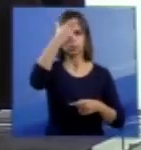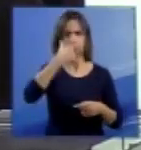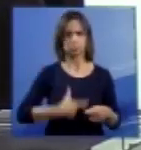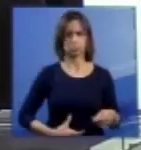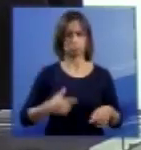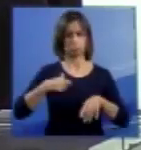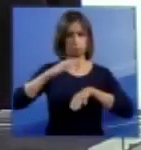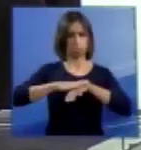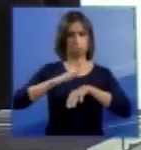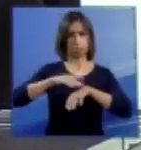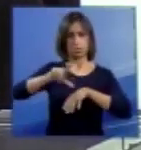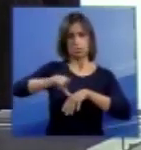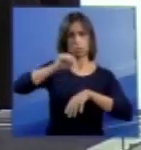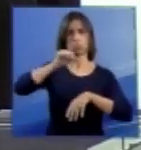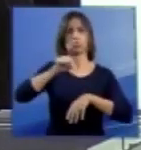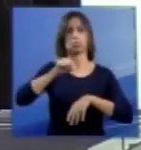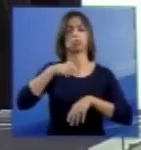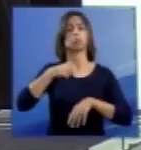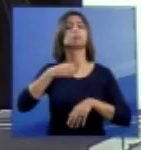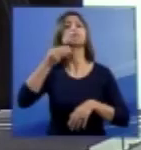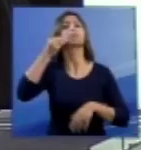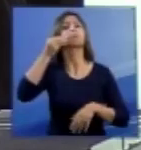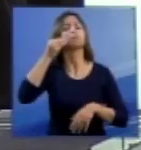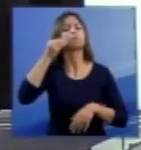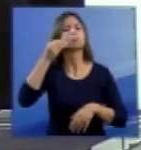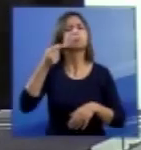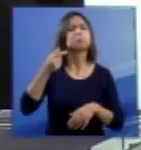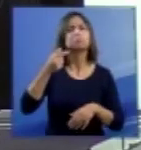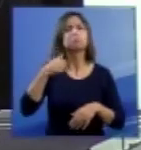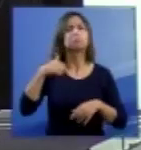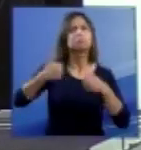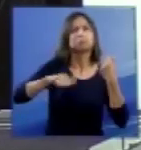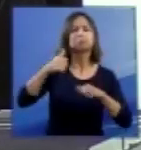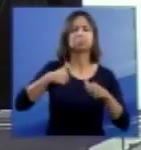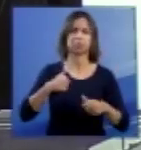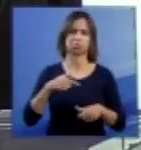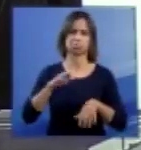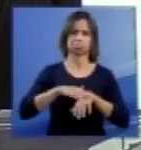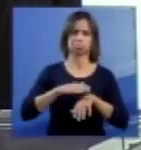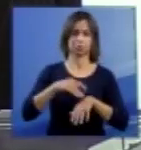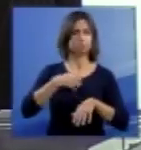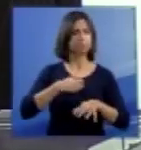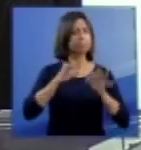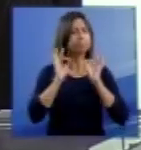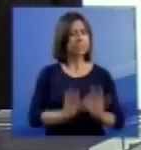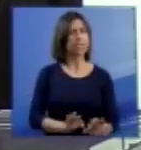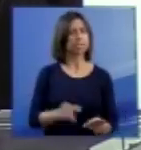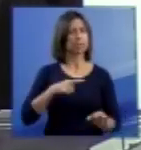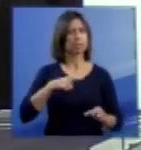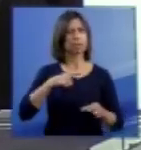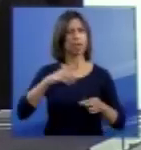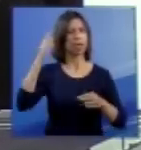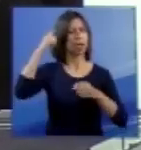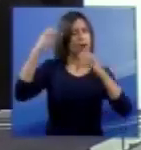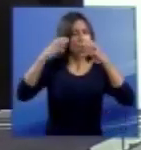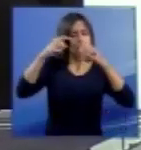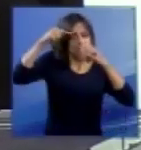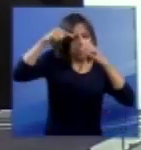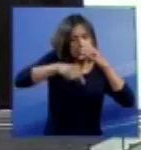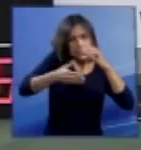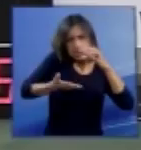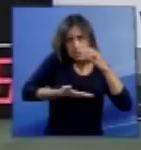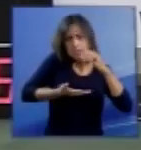escolhe e que experimenta o que escolhe. Ele diz que é tão importante essa assertiva da consciência humana de